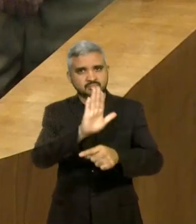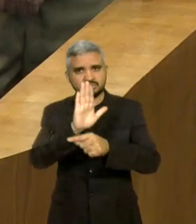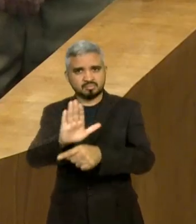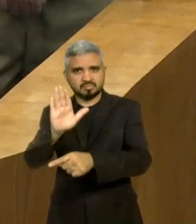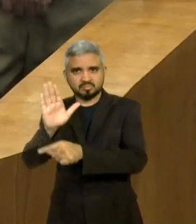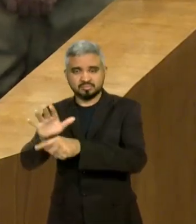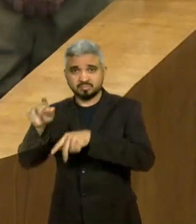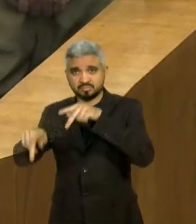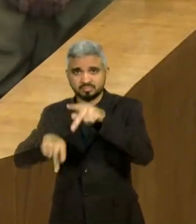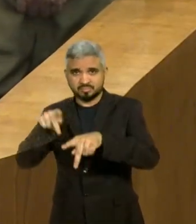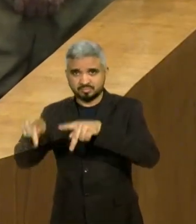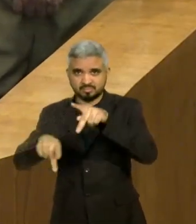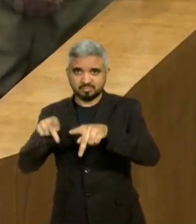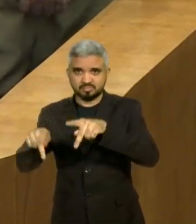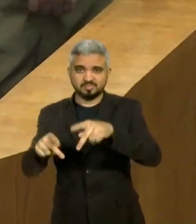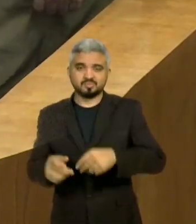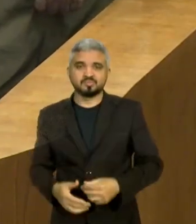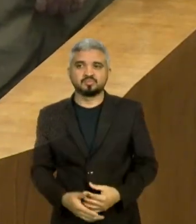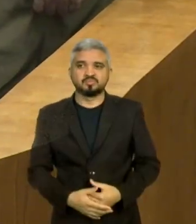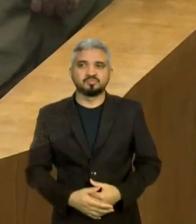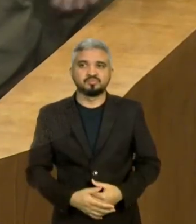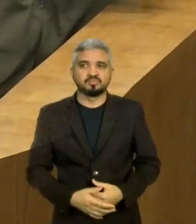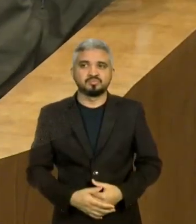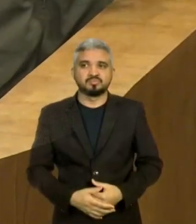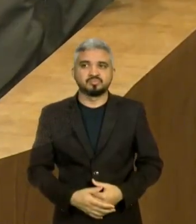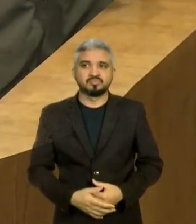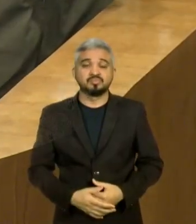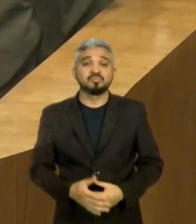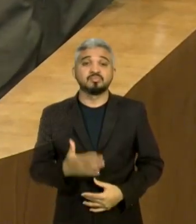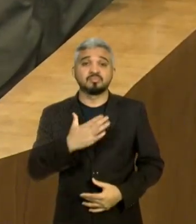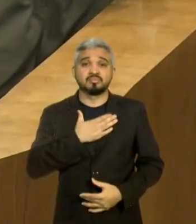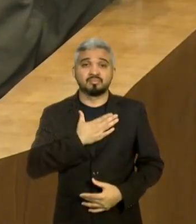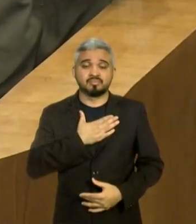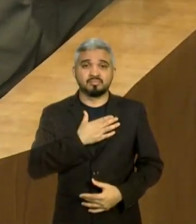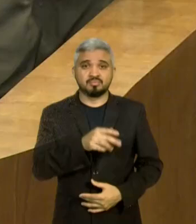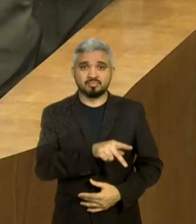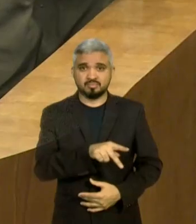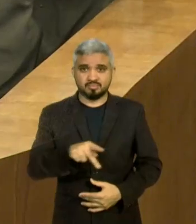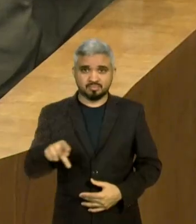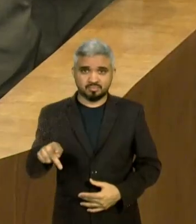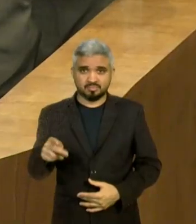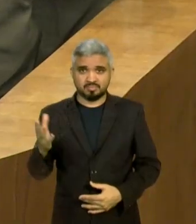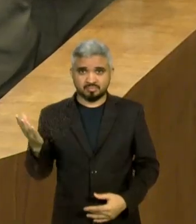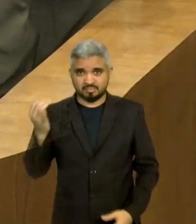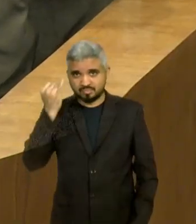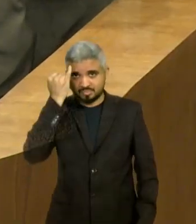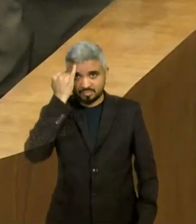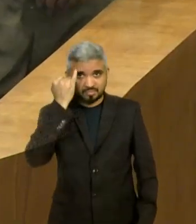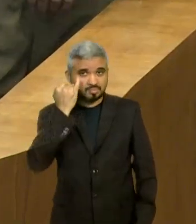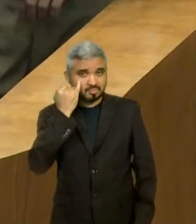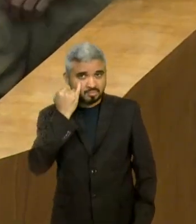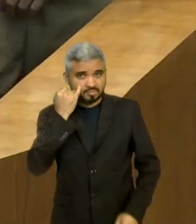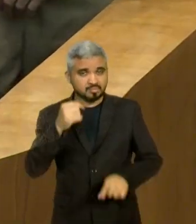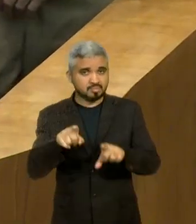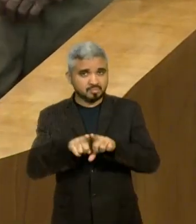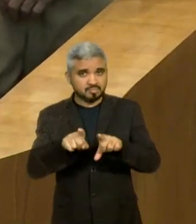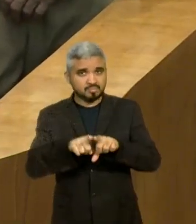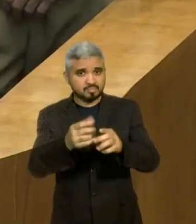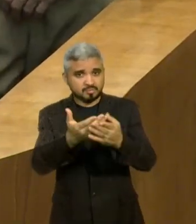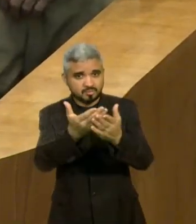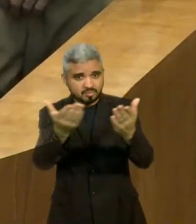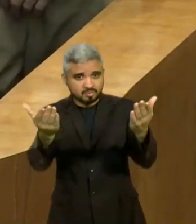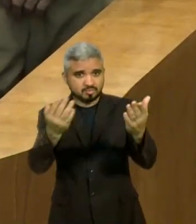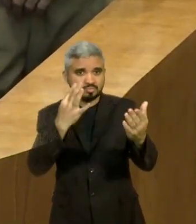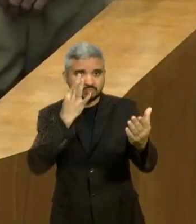gostaria de dizer para vocês, minha presidente e todos os outros colegas